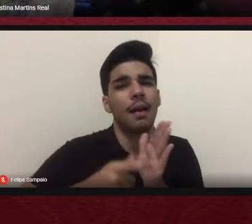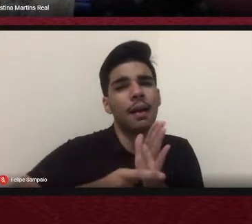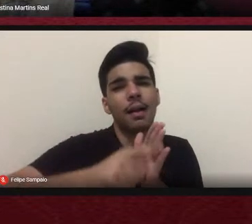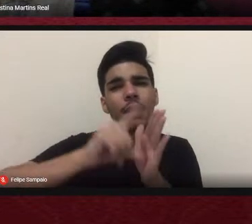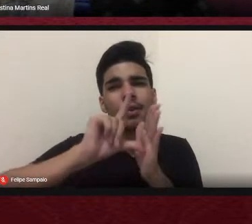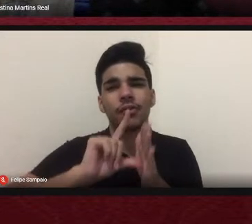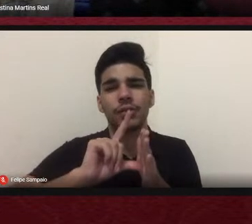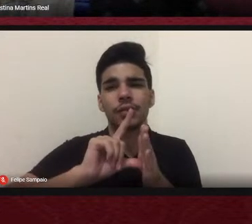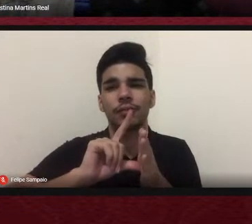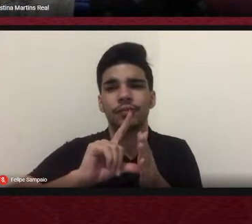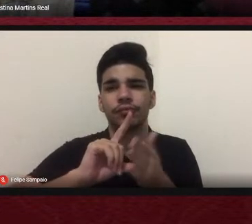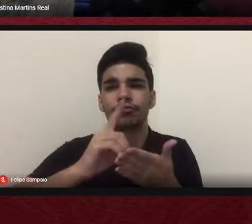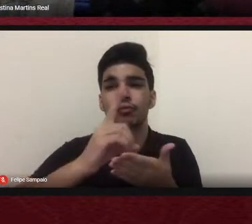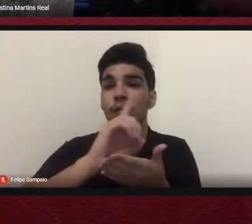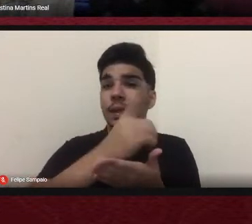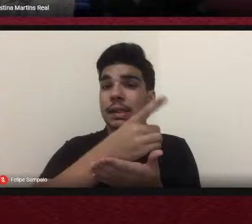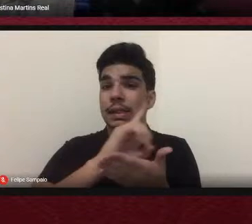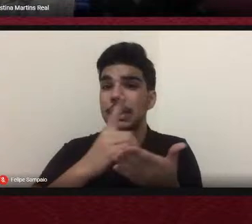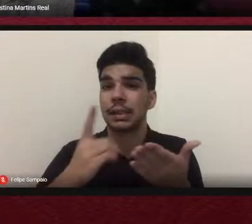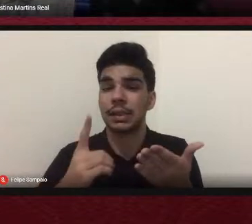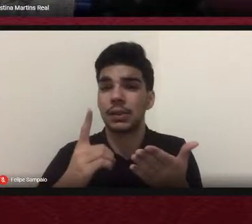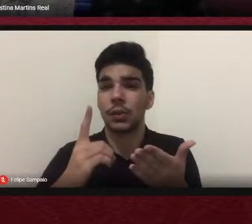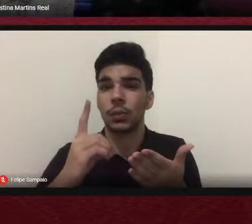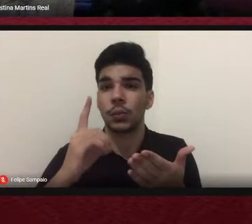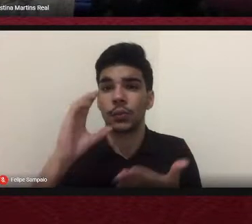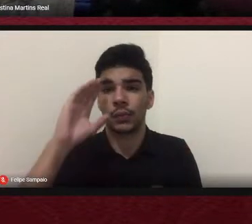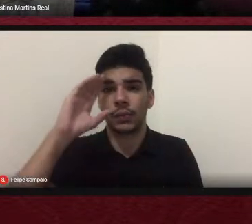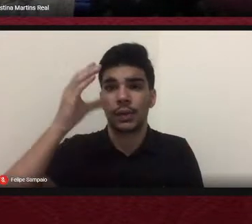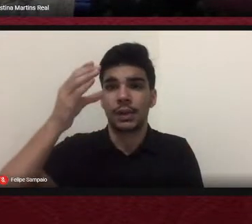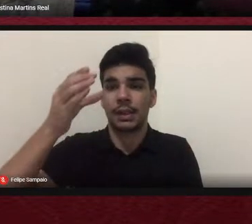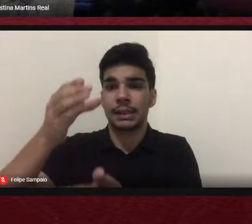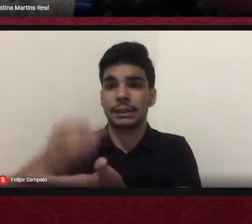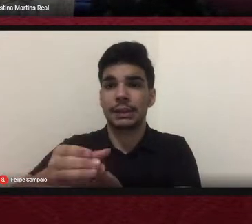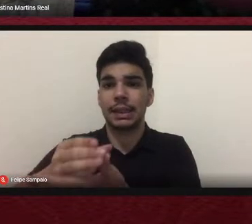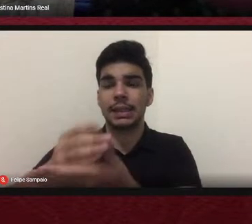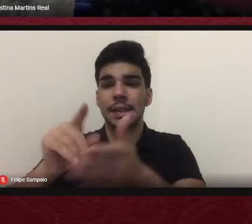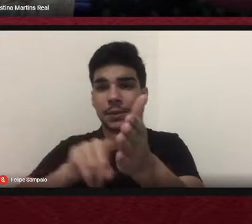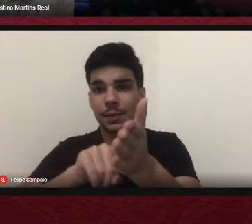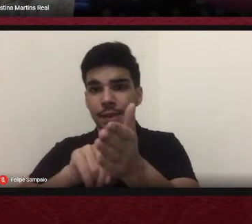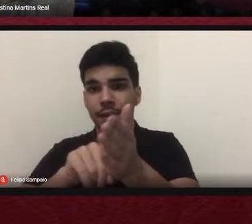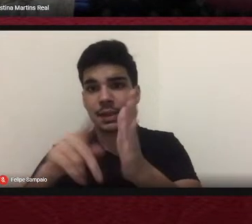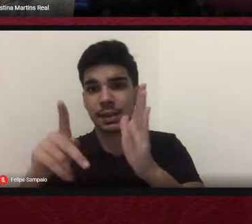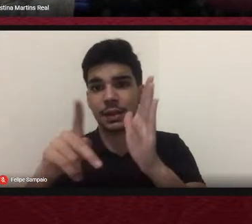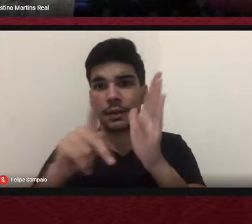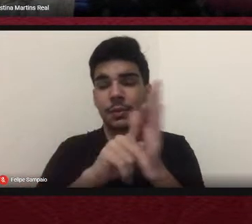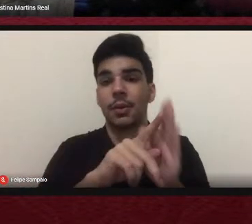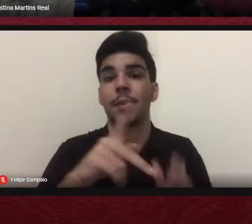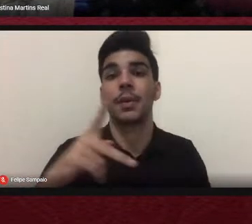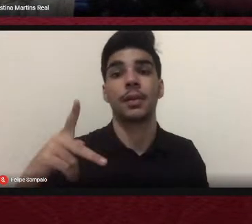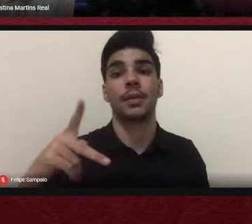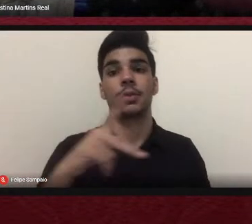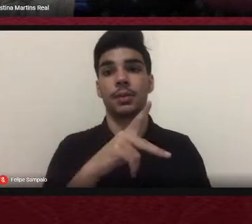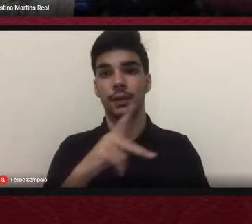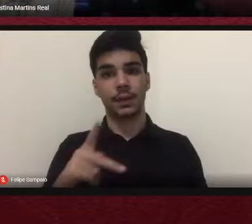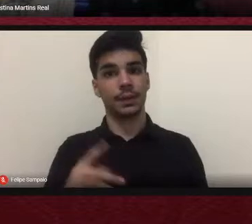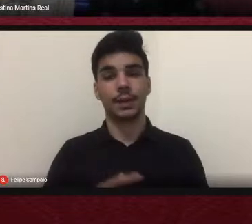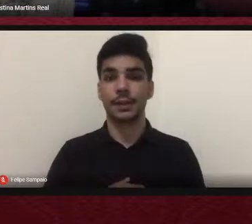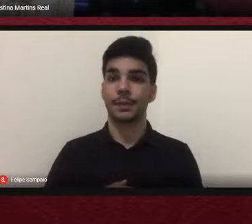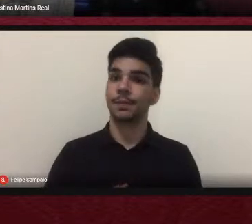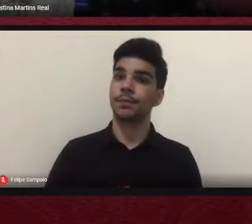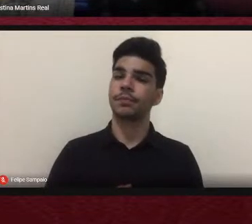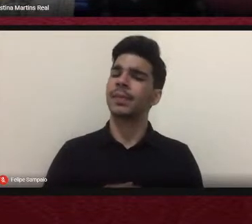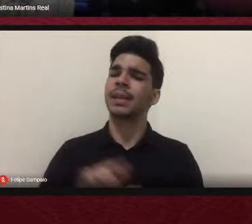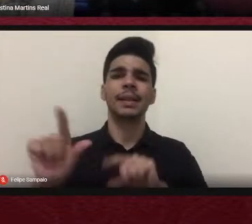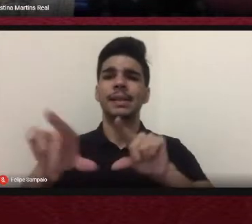teses e em pesquisas dos seus professores. Que, para essa seleção,